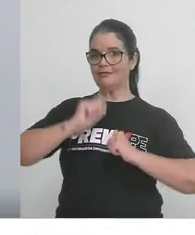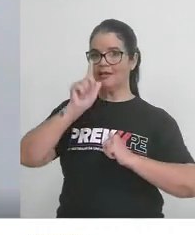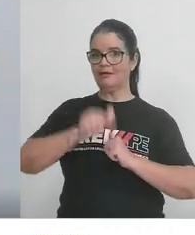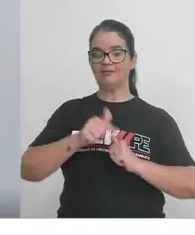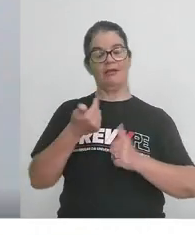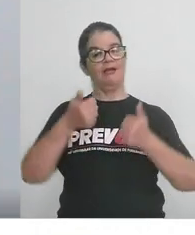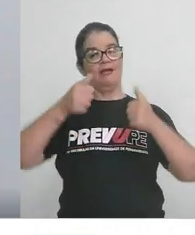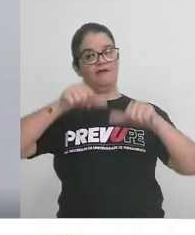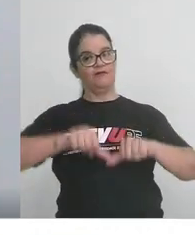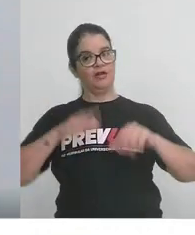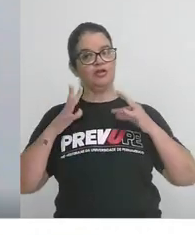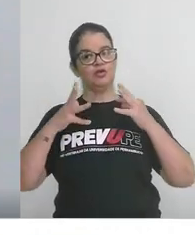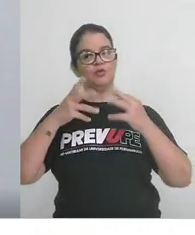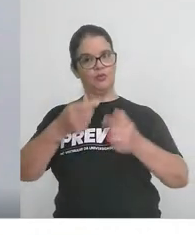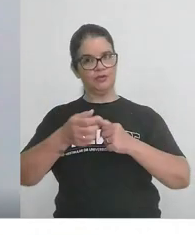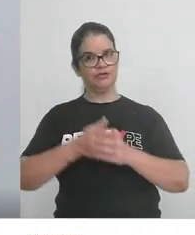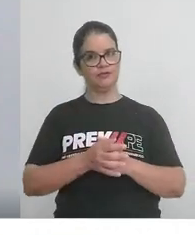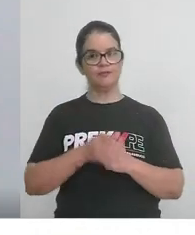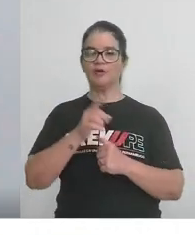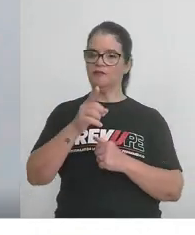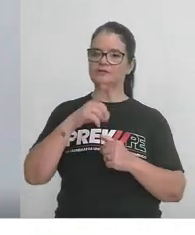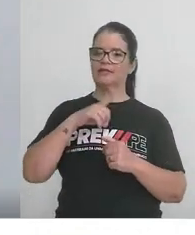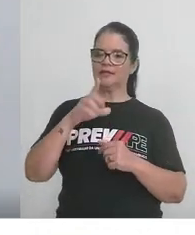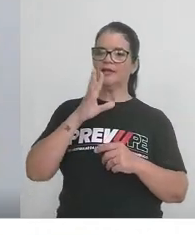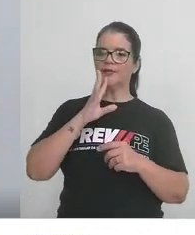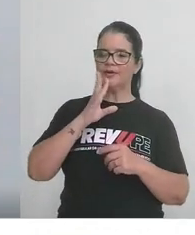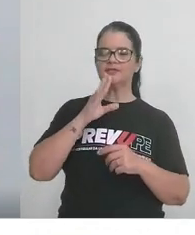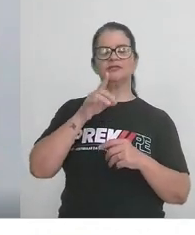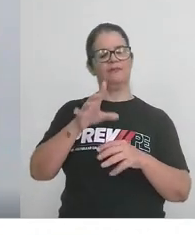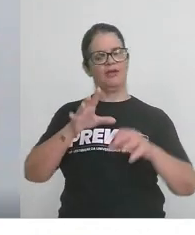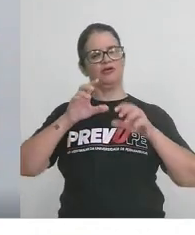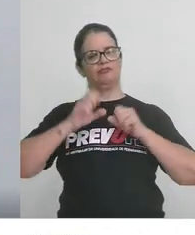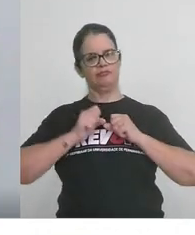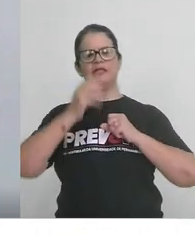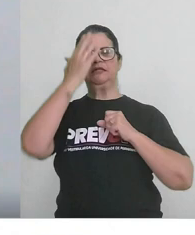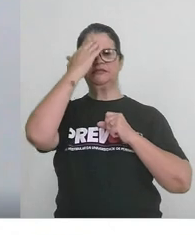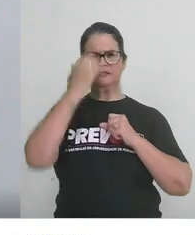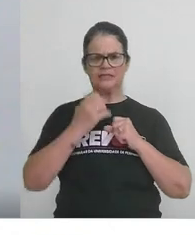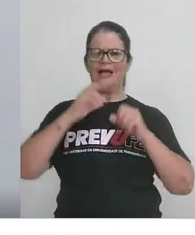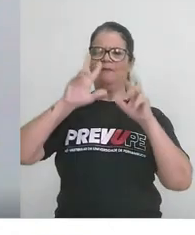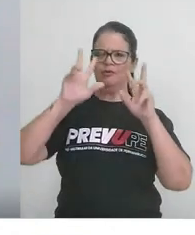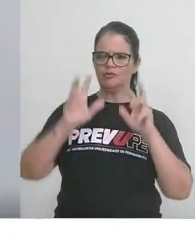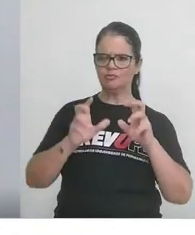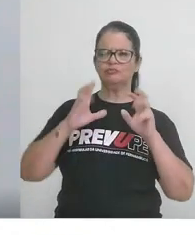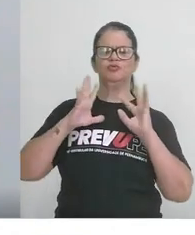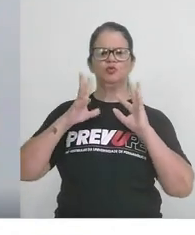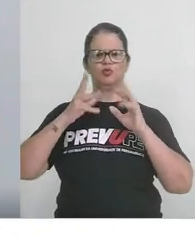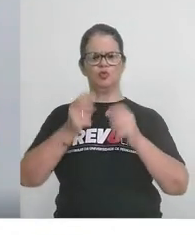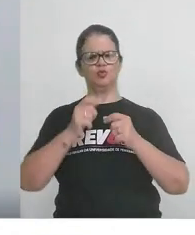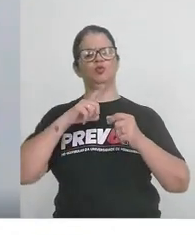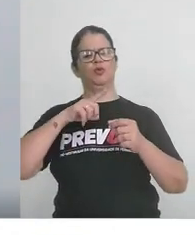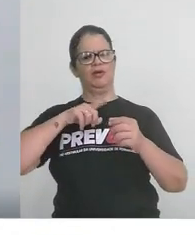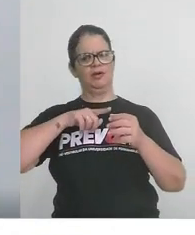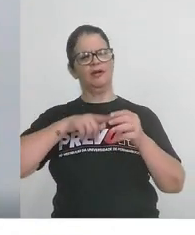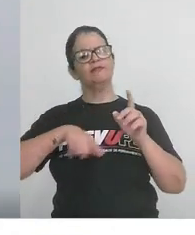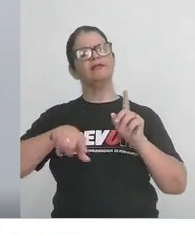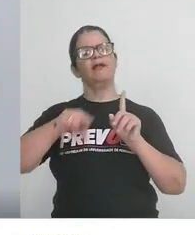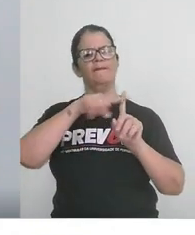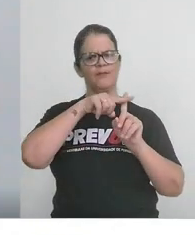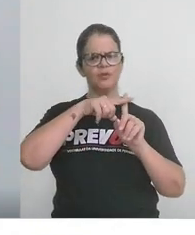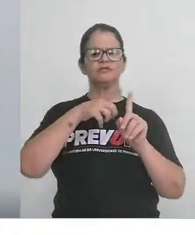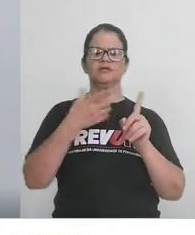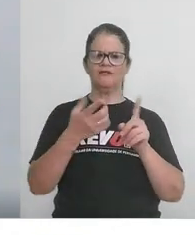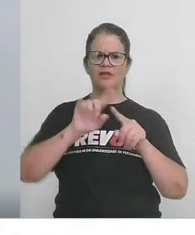a vilã de todas, tá? Você tem o conhecimento, você sabe de tudo, você tem a questão positiva,